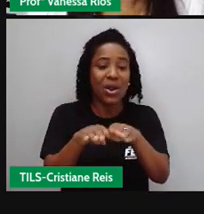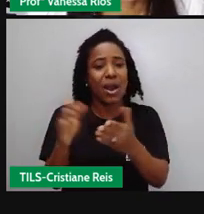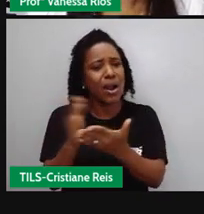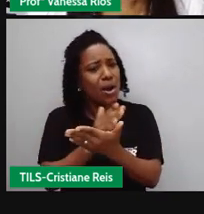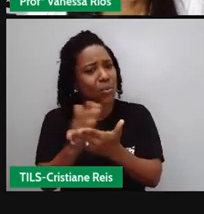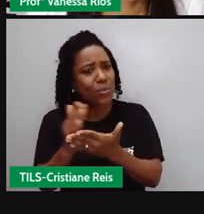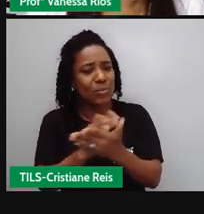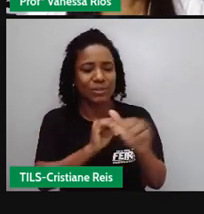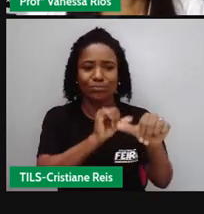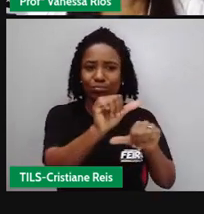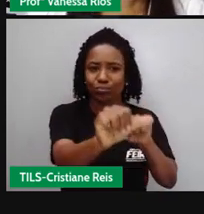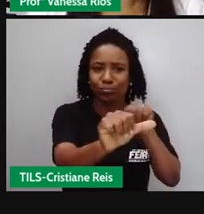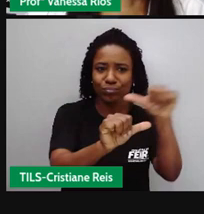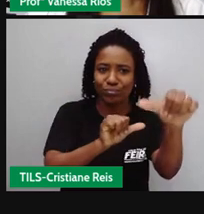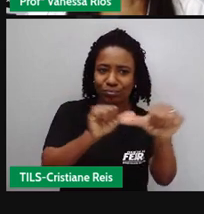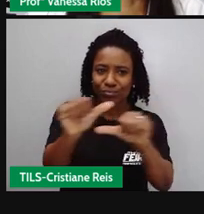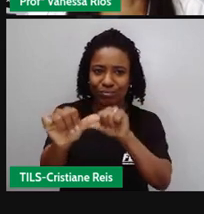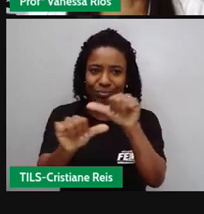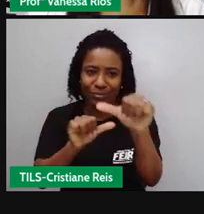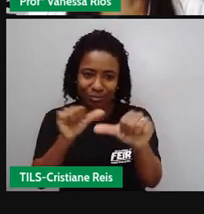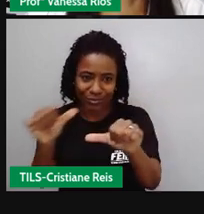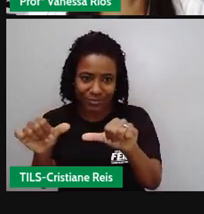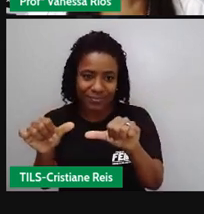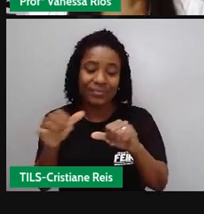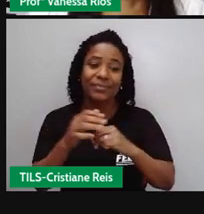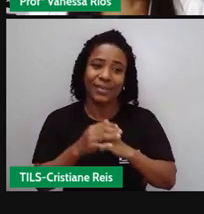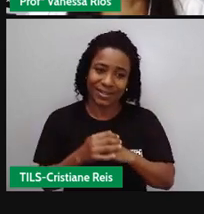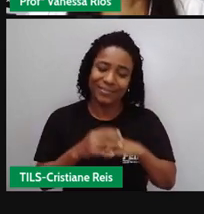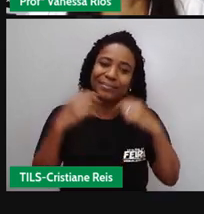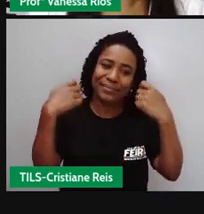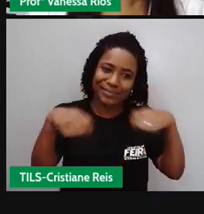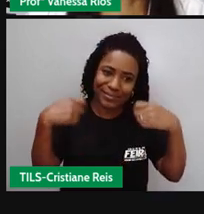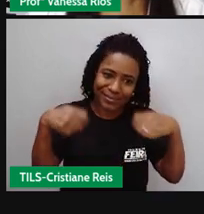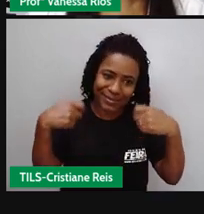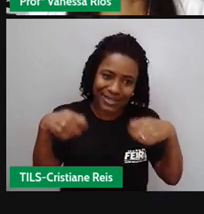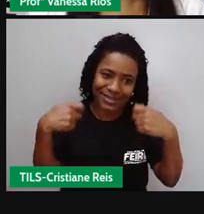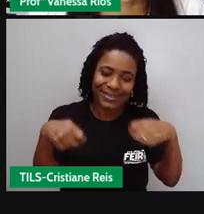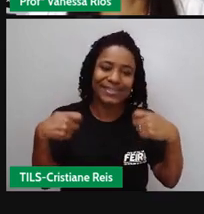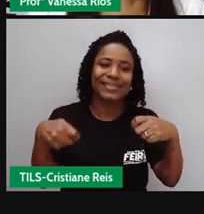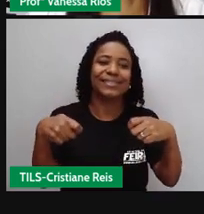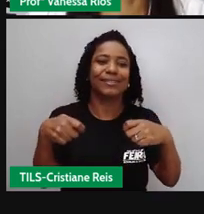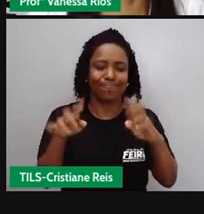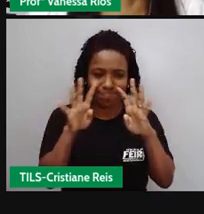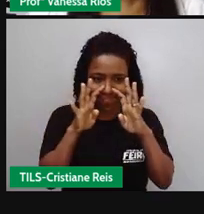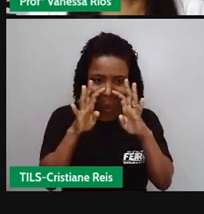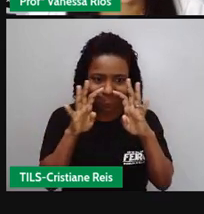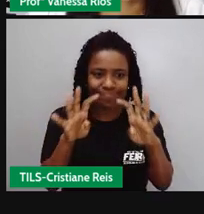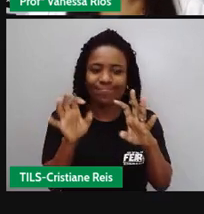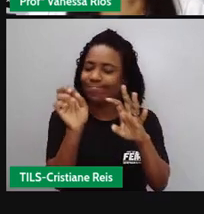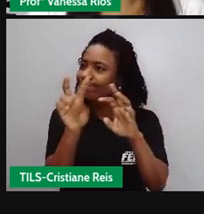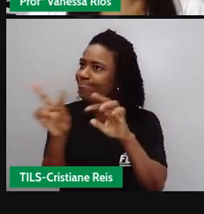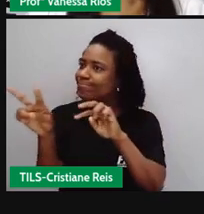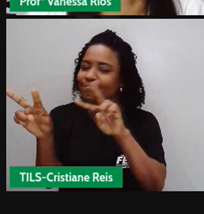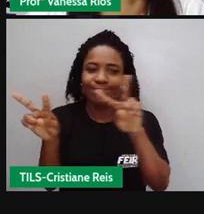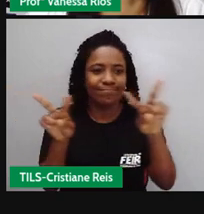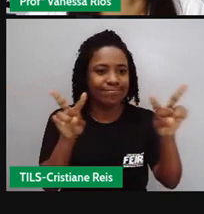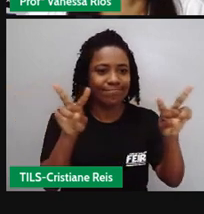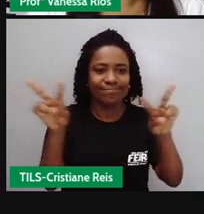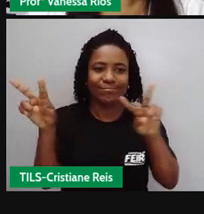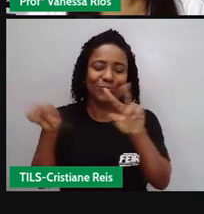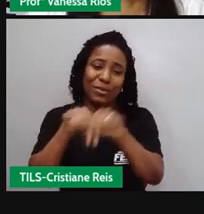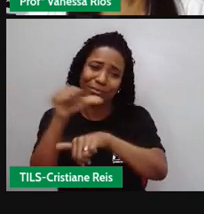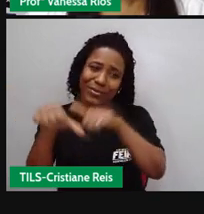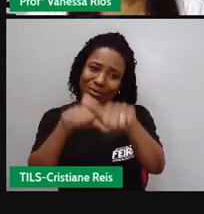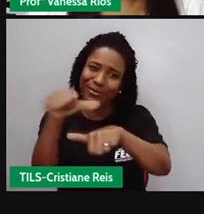mudança e aí é preciso olhar em volta é preciso prestar atenção ao que está aí a nossa volta